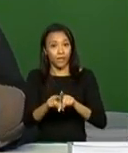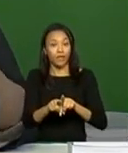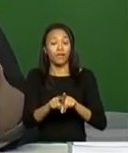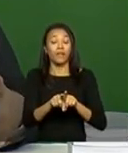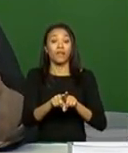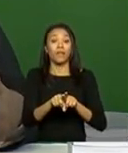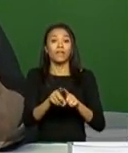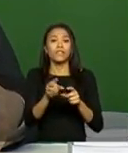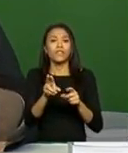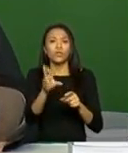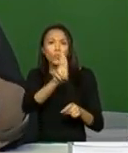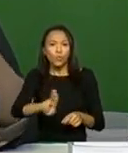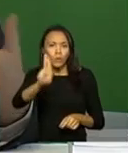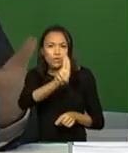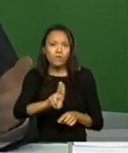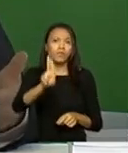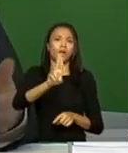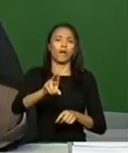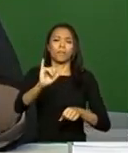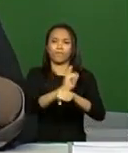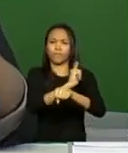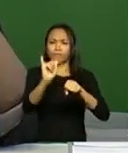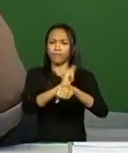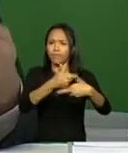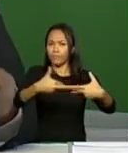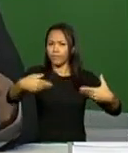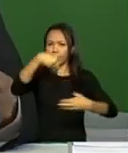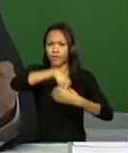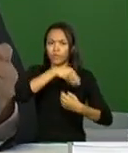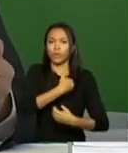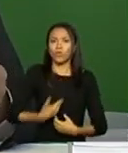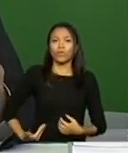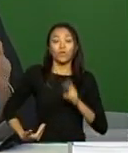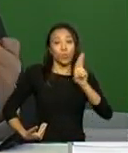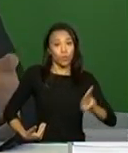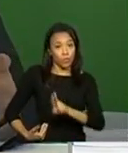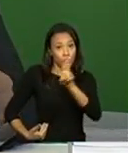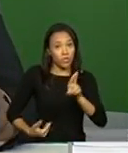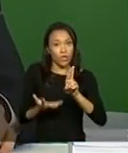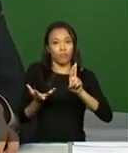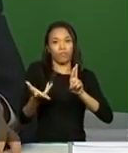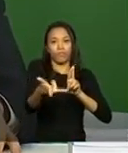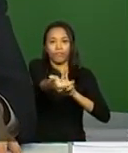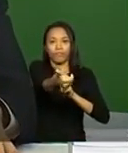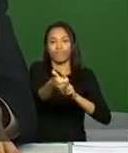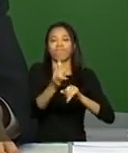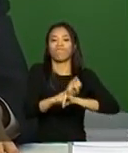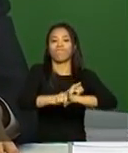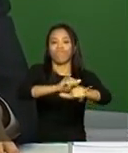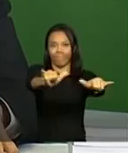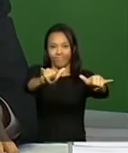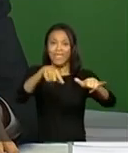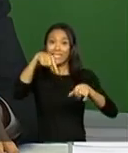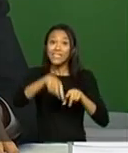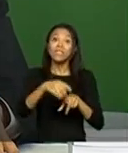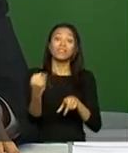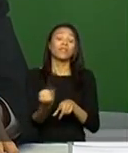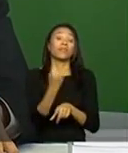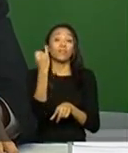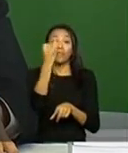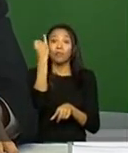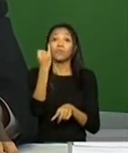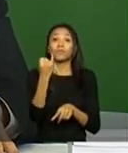usar os recursos públicos da melhor forma possível e, portanto, usá-los de uma forma mais eficiente. Portanto, isso é fundamental para a nossa